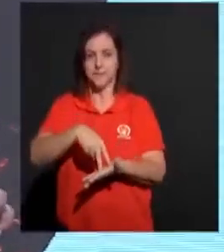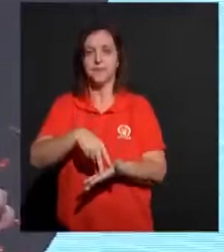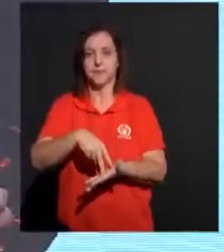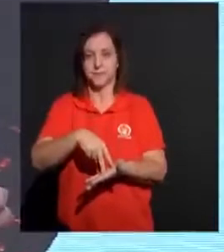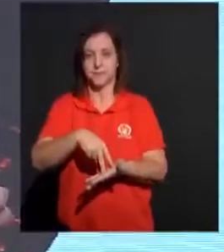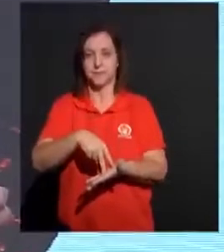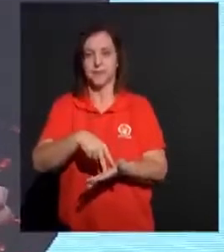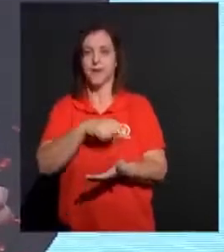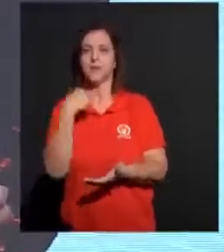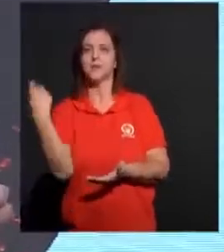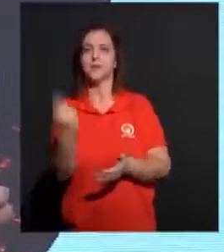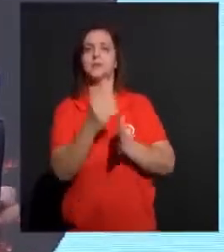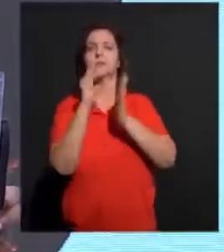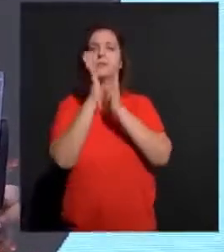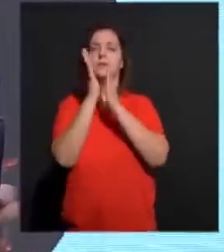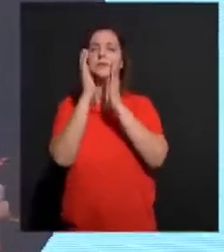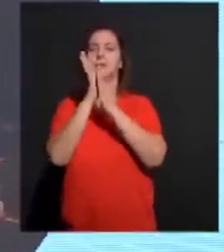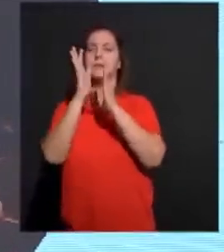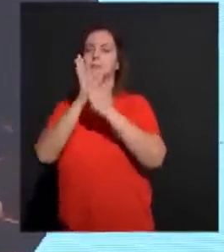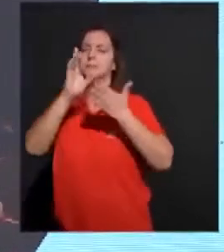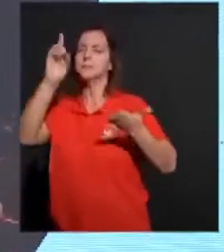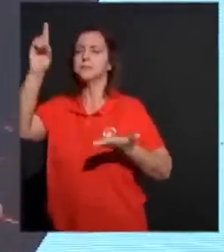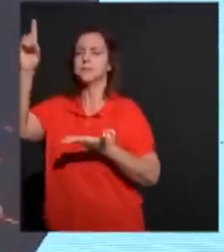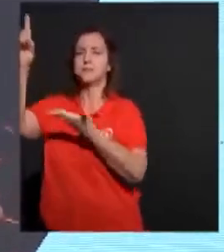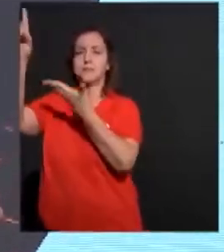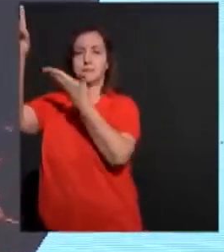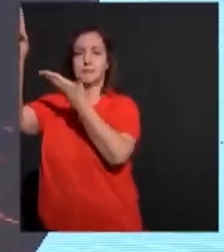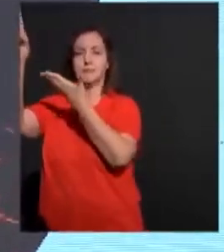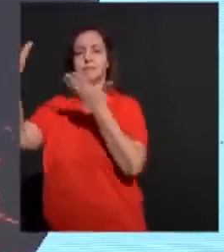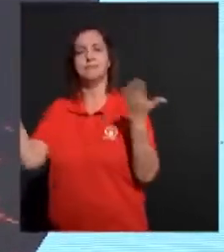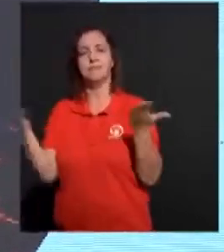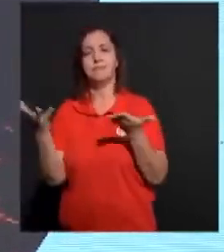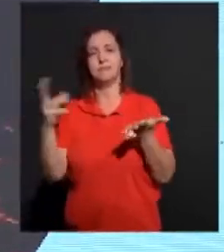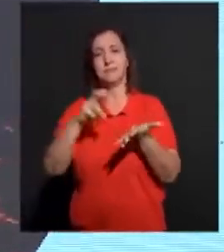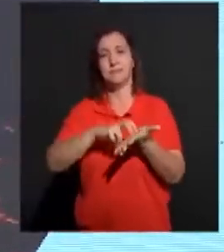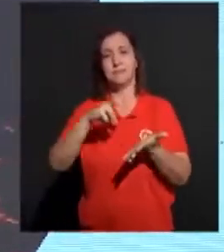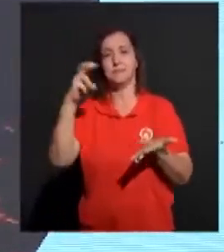Nós vamos estar louvando a Deus. E nessa manhã.